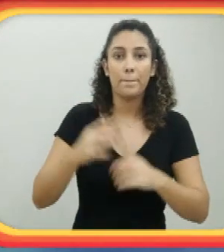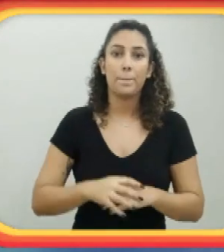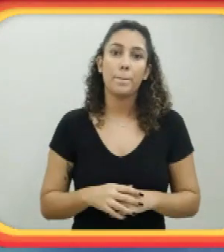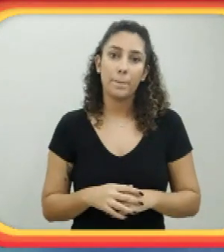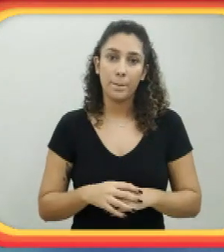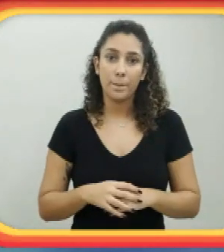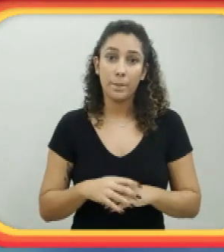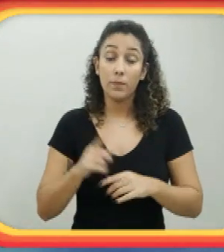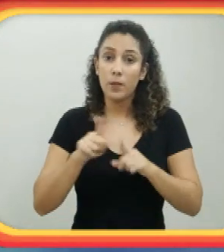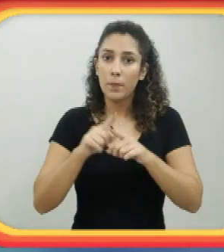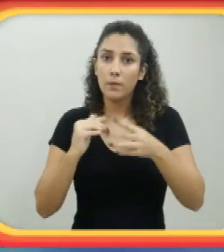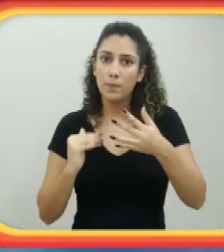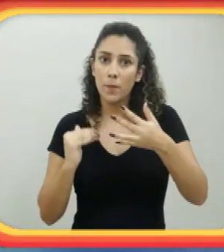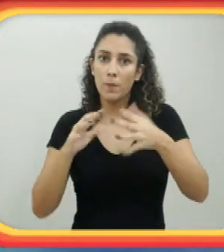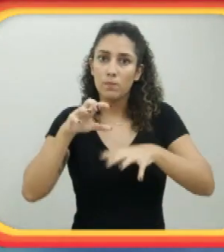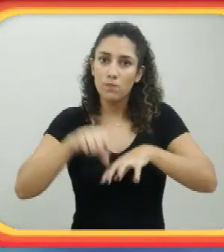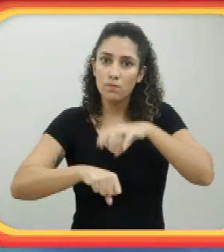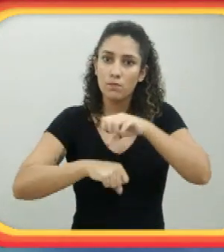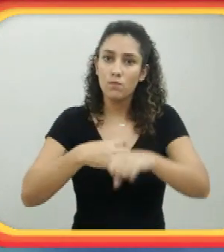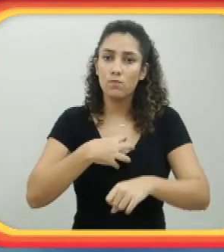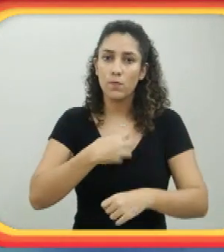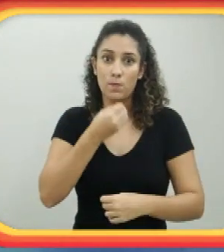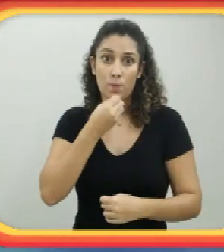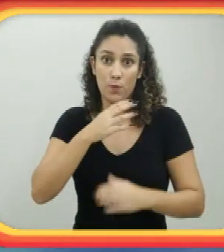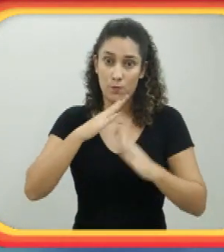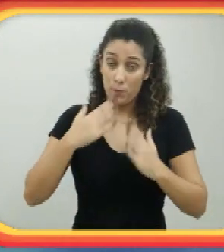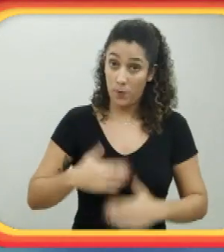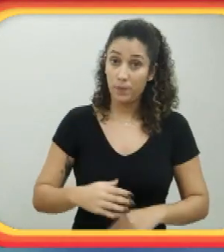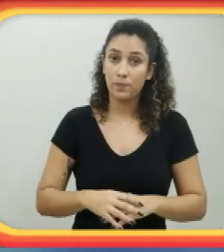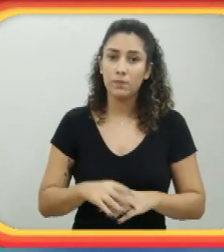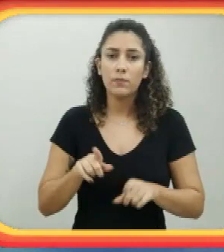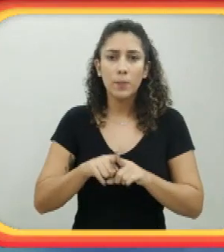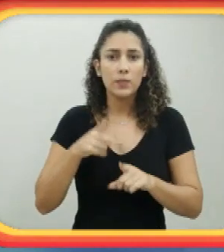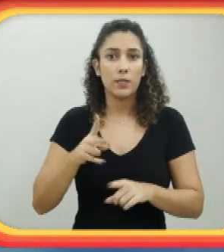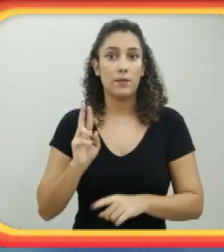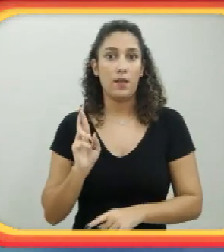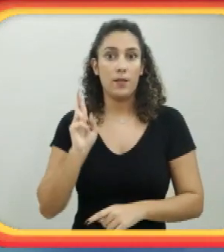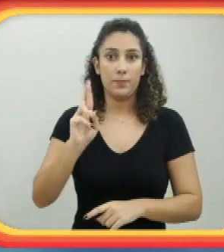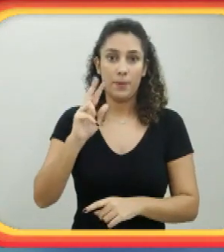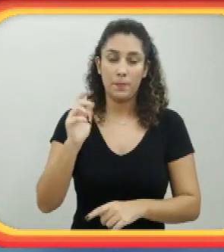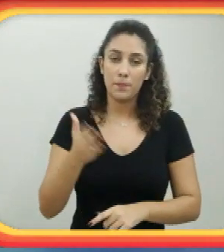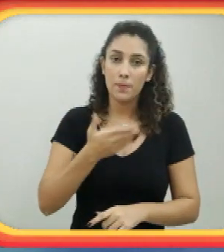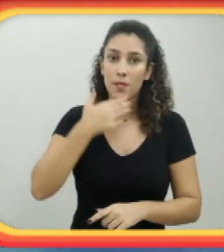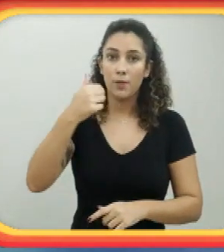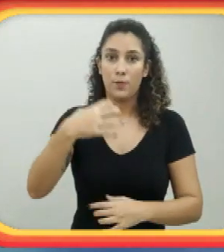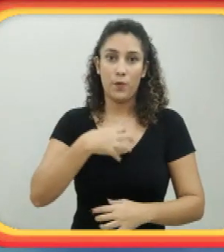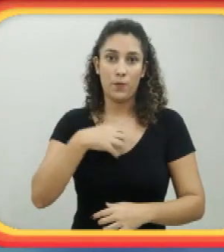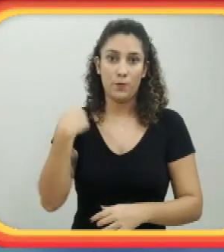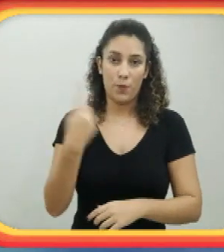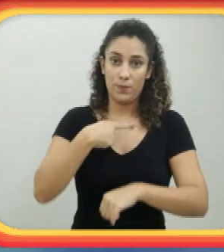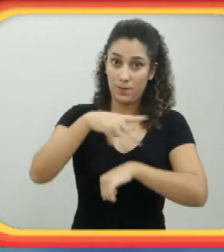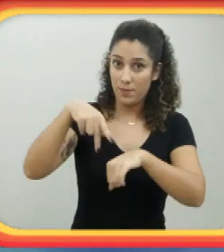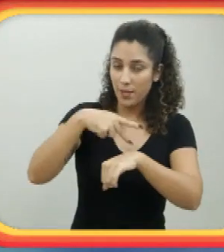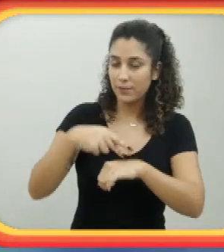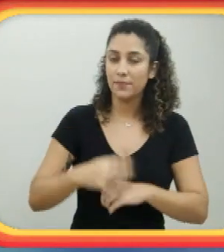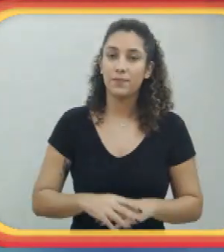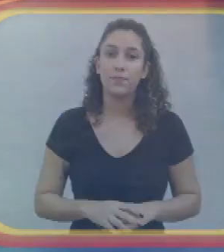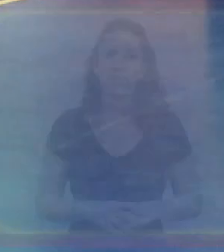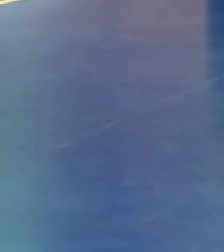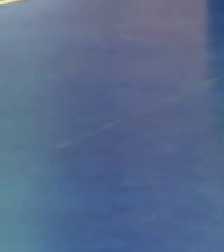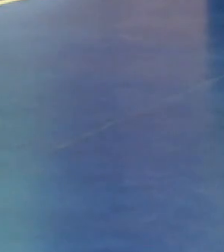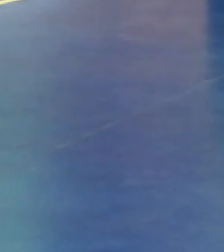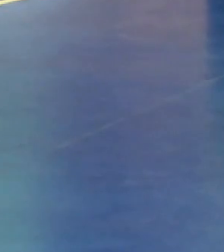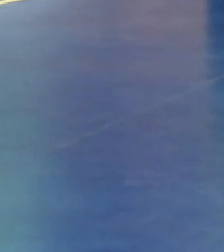vencer as barreiras traçadas pelo nosso treinamento, e conseguir evoluir, se